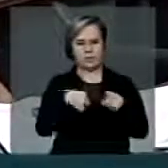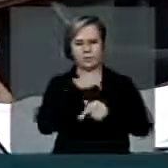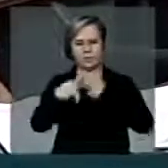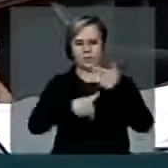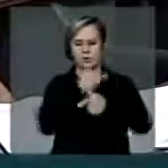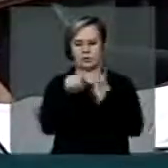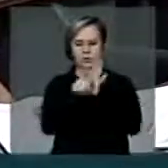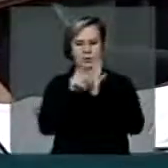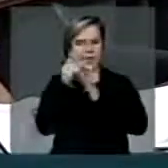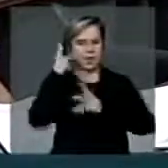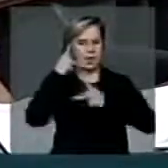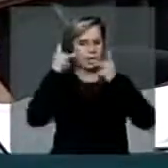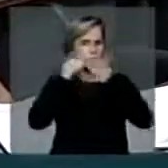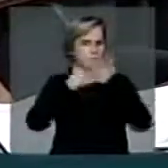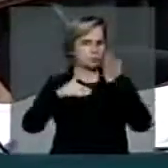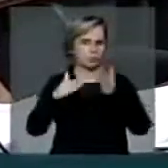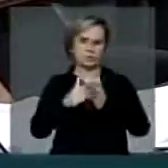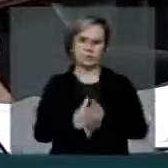dos eleitos.